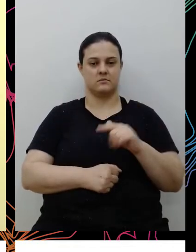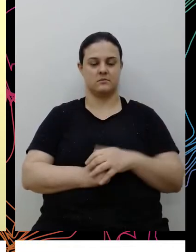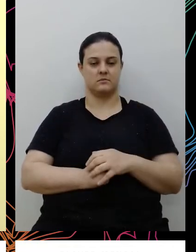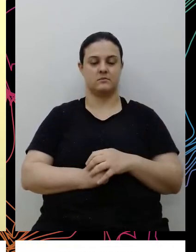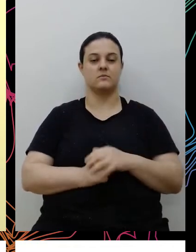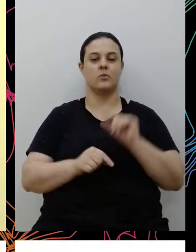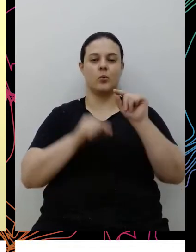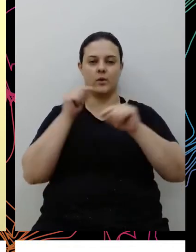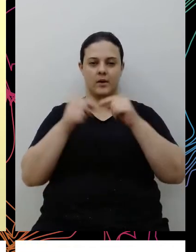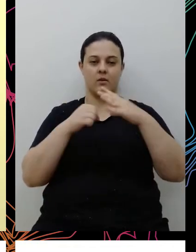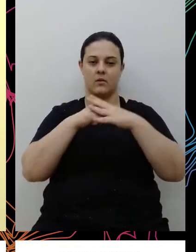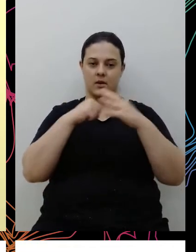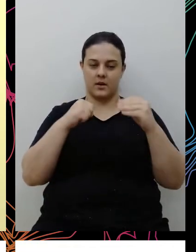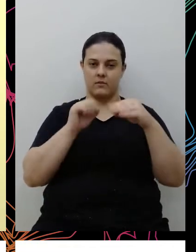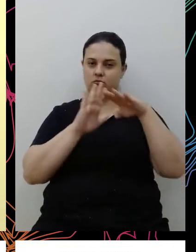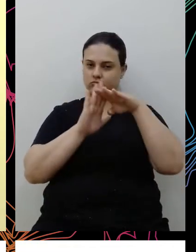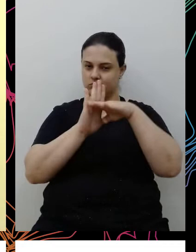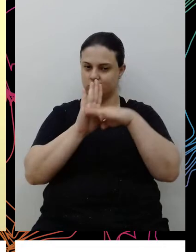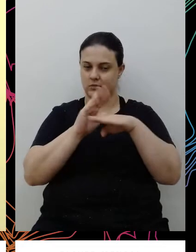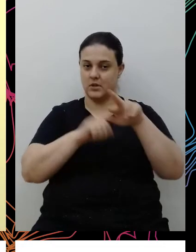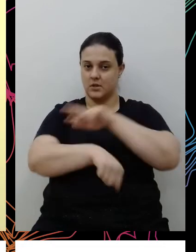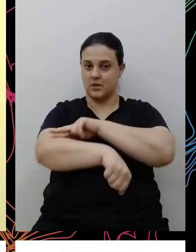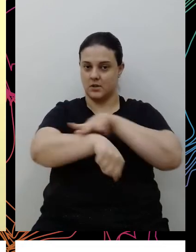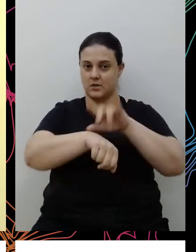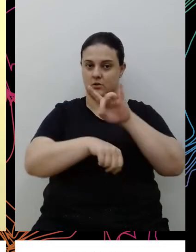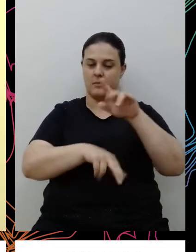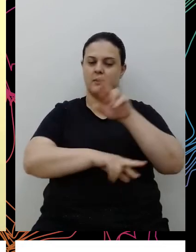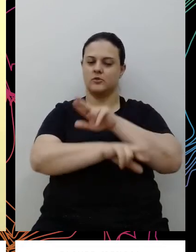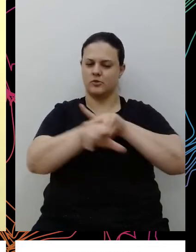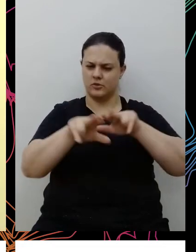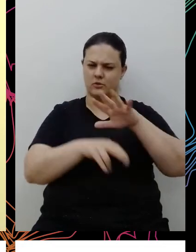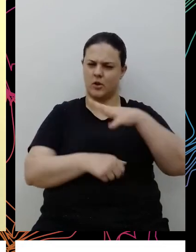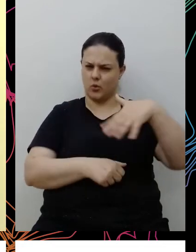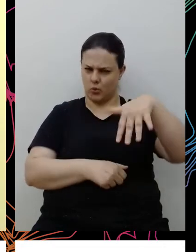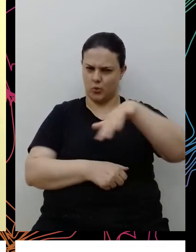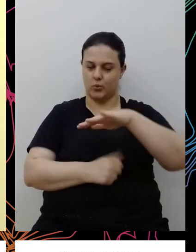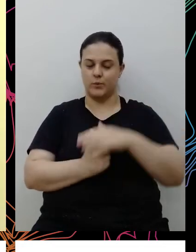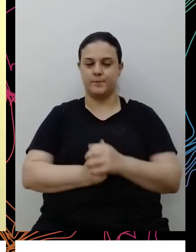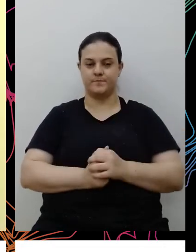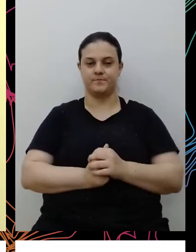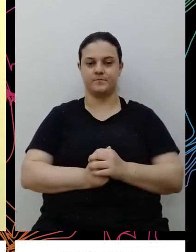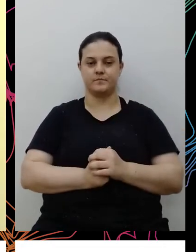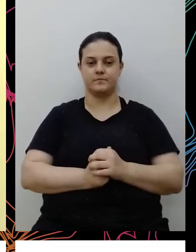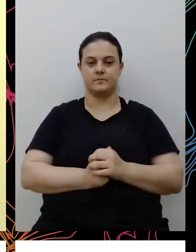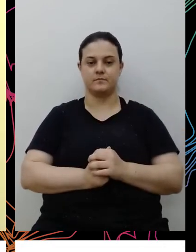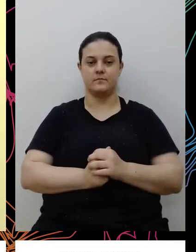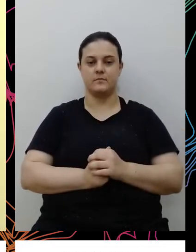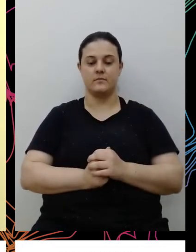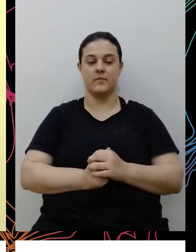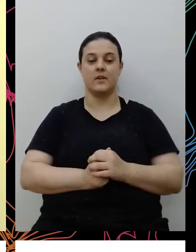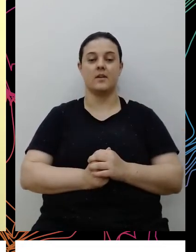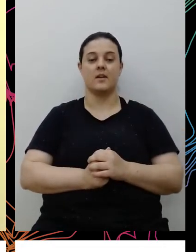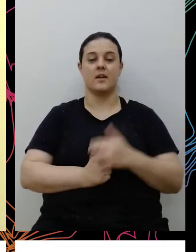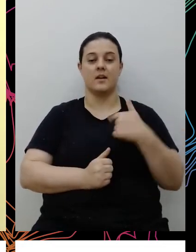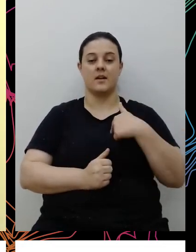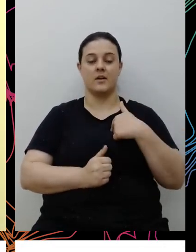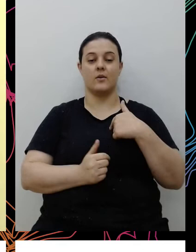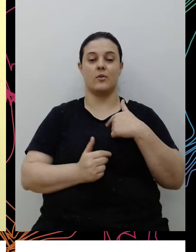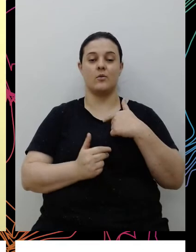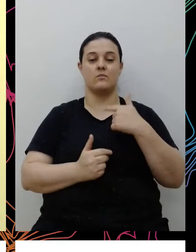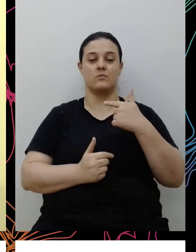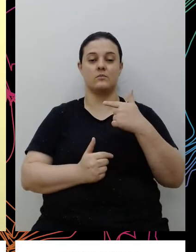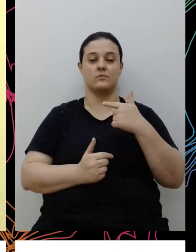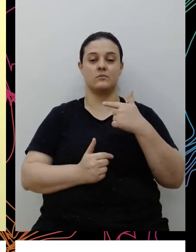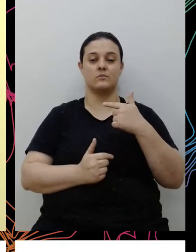agendas, não só de raça, né, mas de diversidade como um todo. Eu acho que na minha fala, assim, eu queria começar,